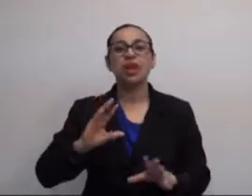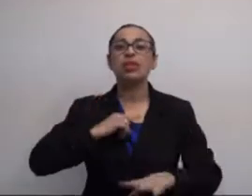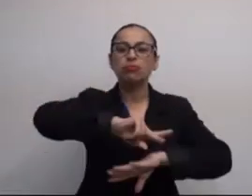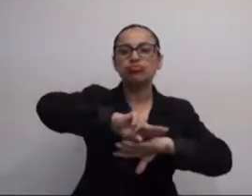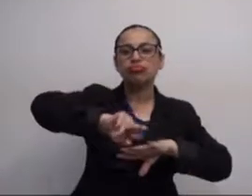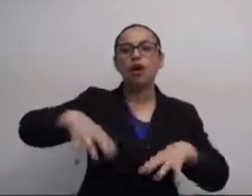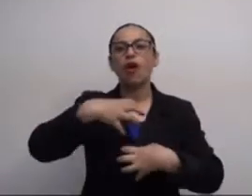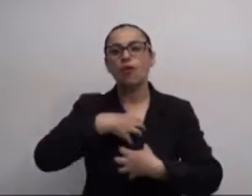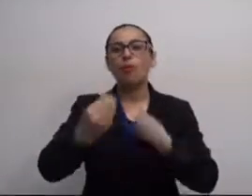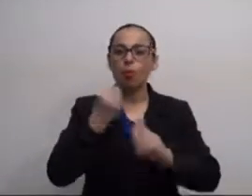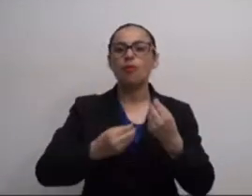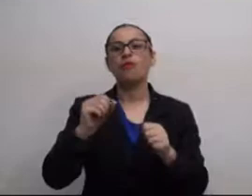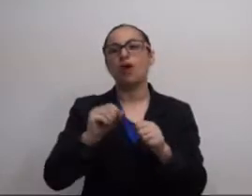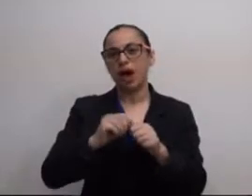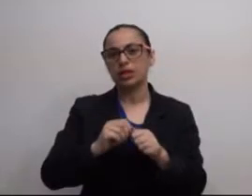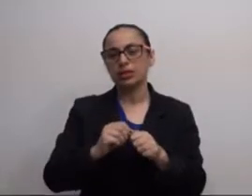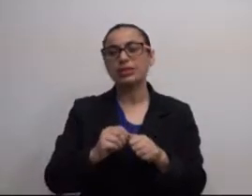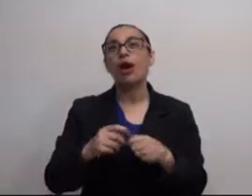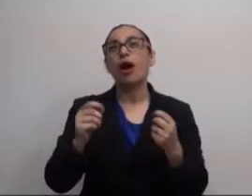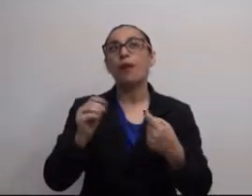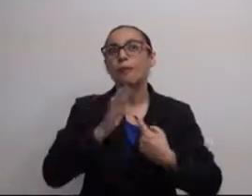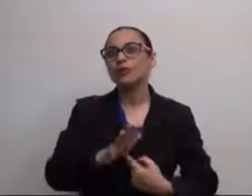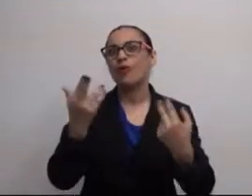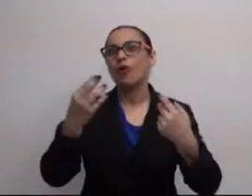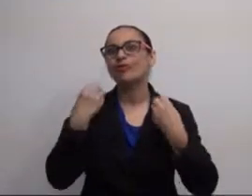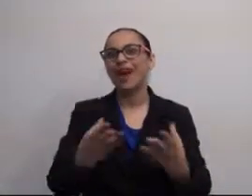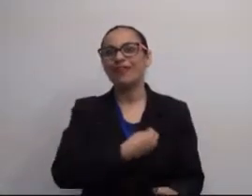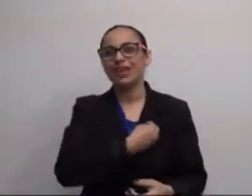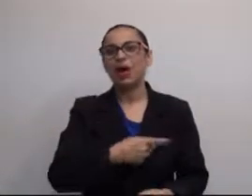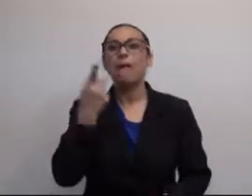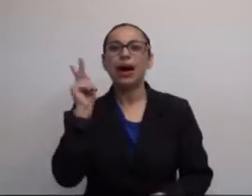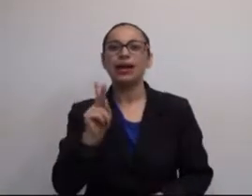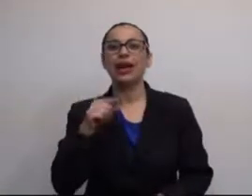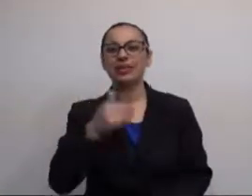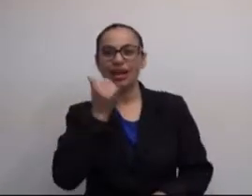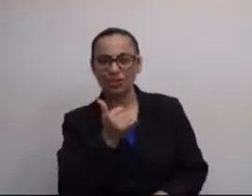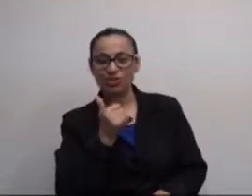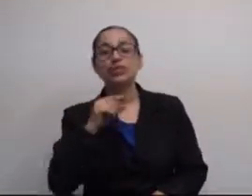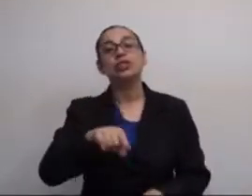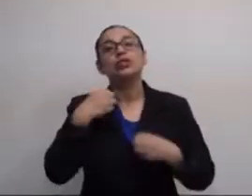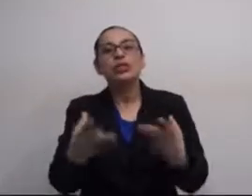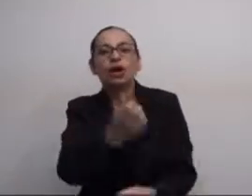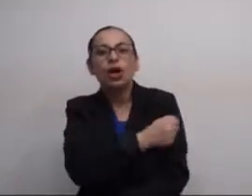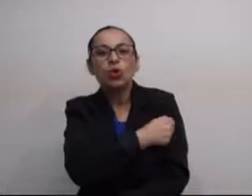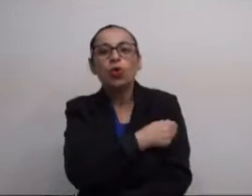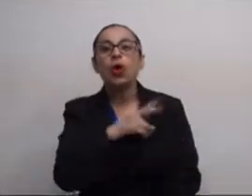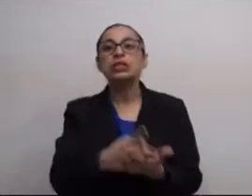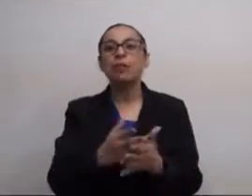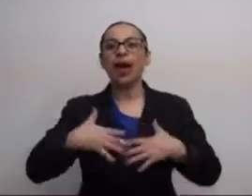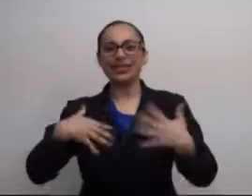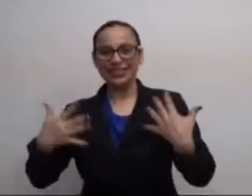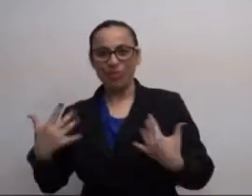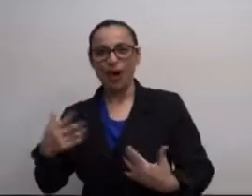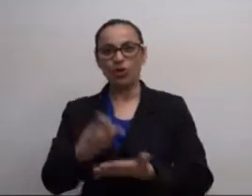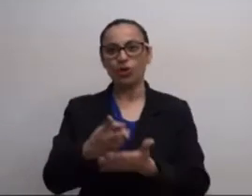pode ser algum outro funcionário da escola, enfim. Há N formas de trazer à vida partes dessa